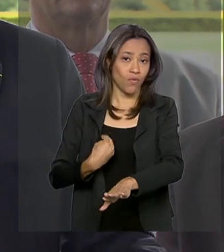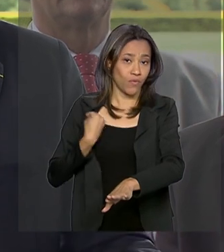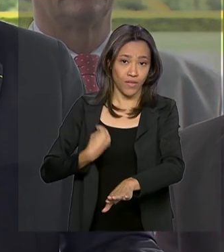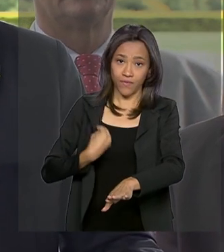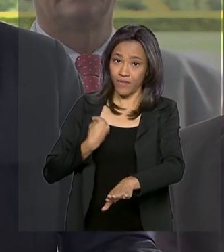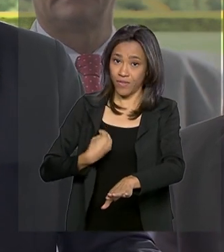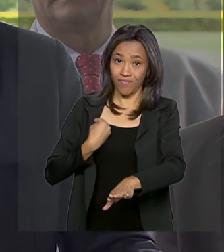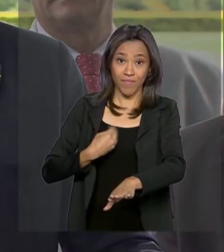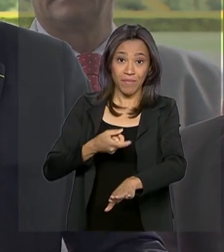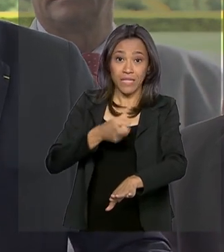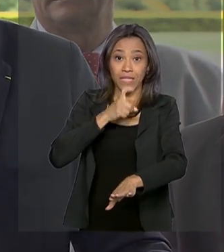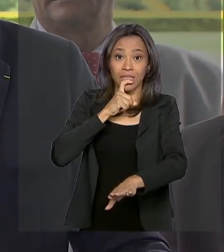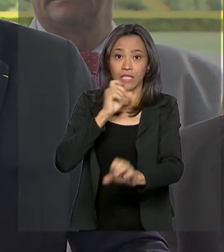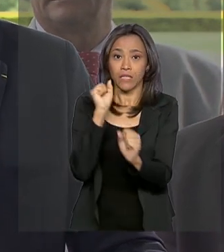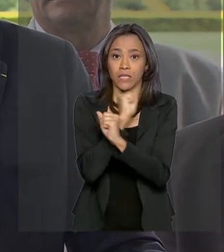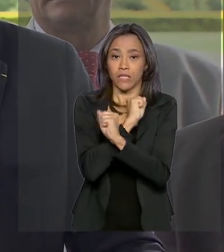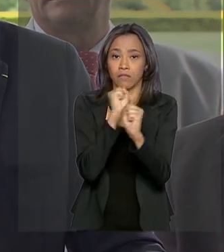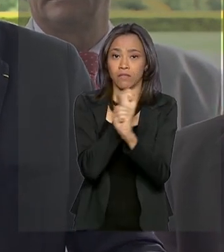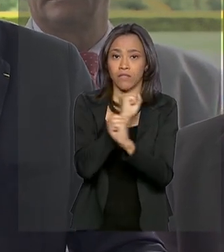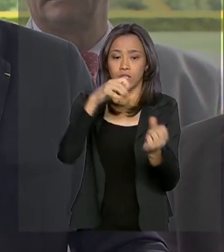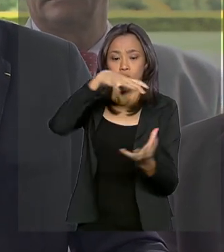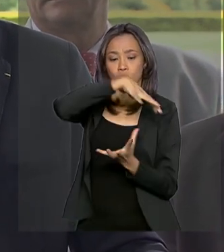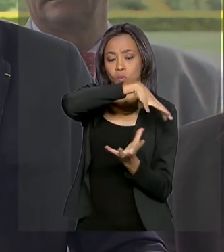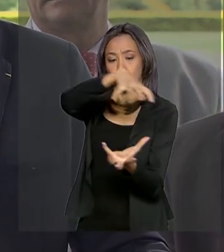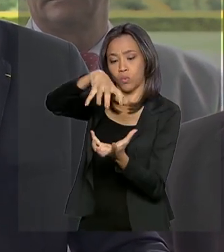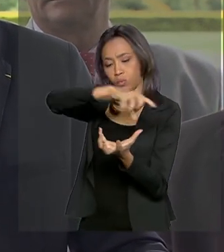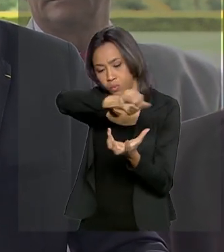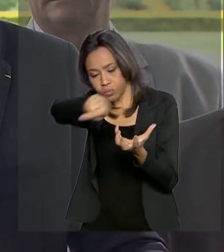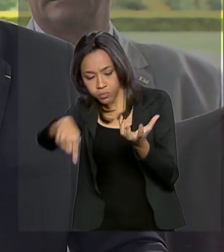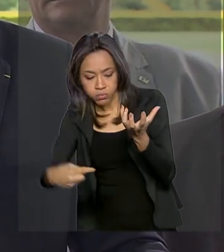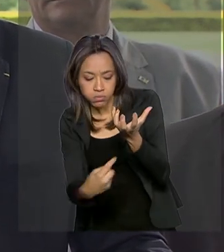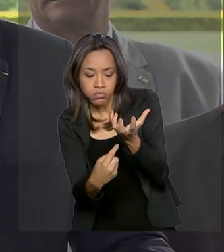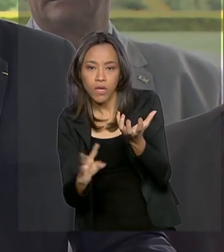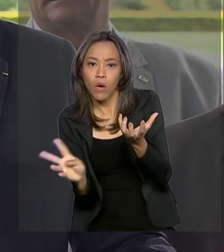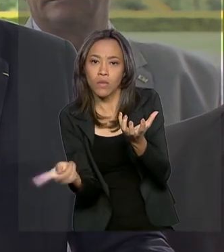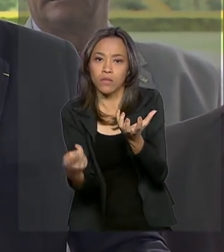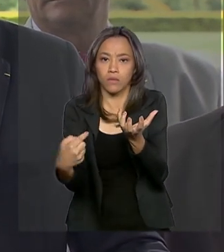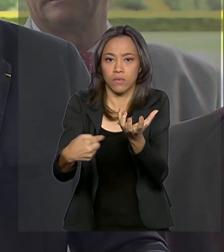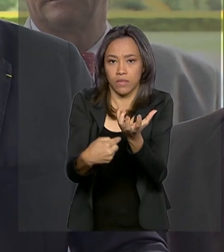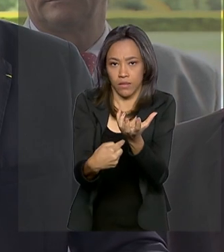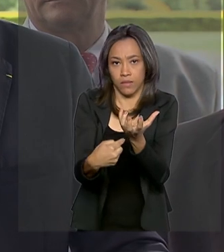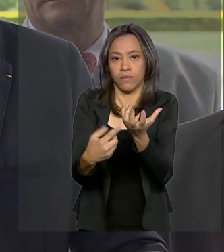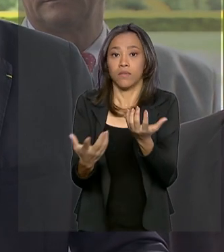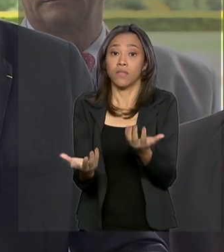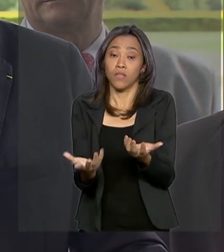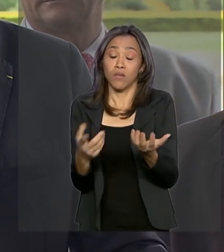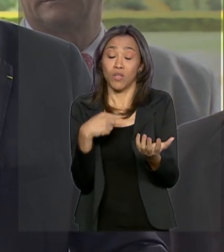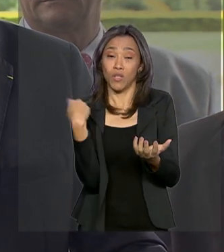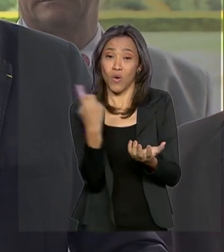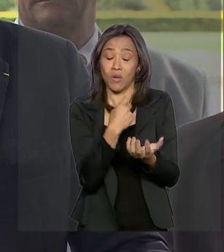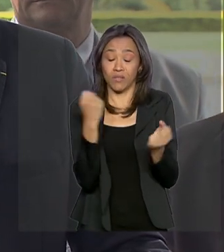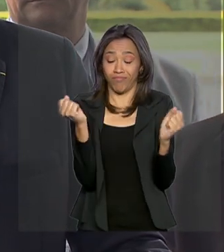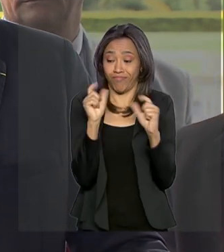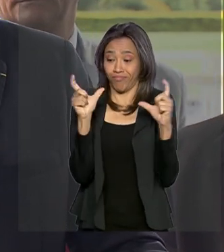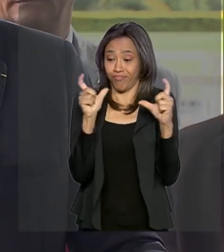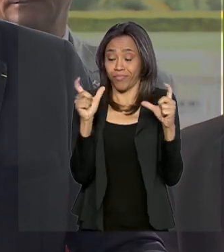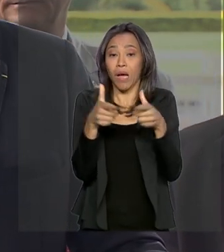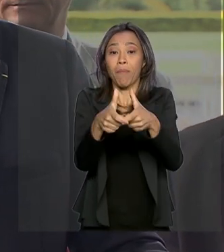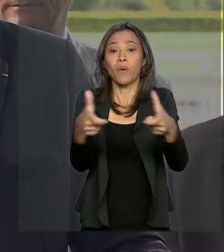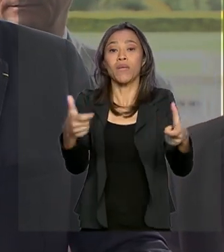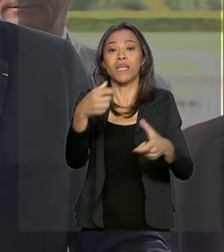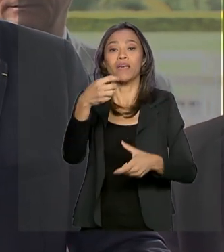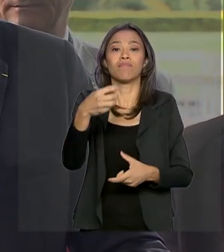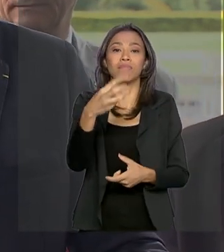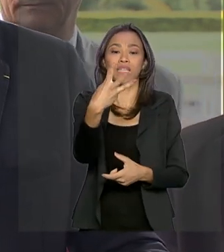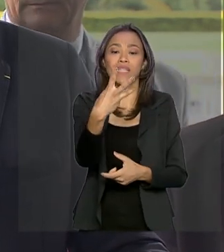está torcendo para que isso não tenha acontecido, mas choca a todos nós, esses 38, a maioria militares que